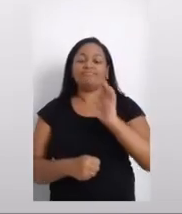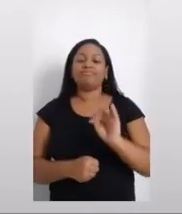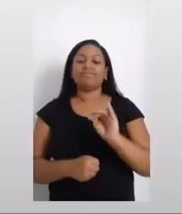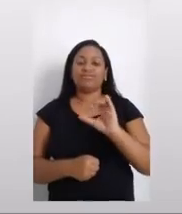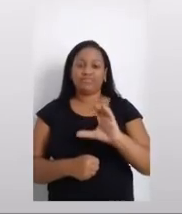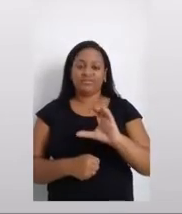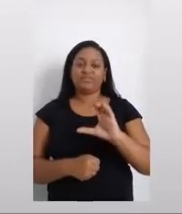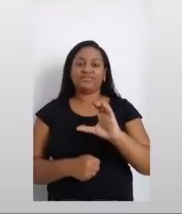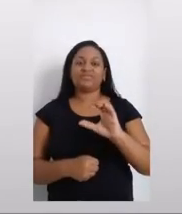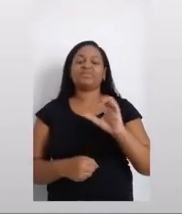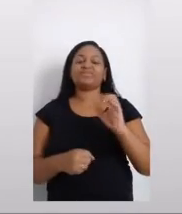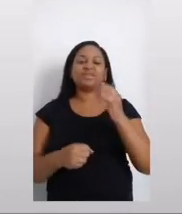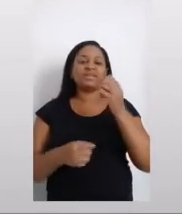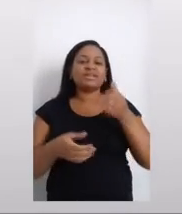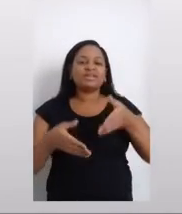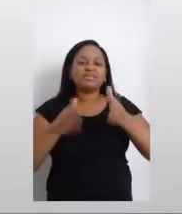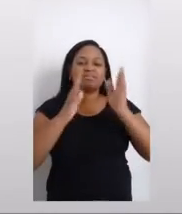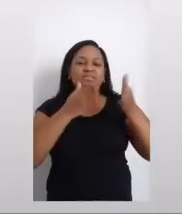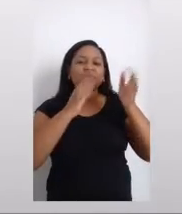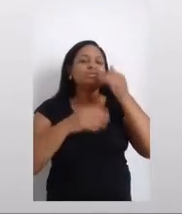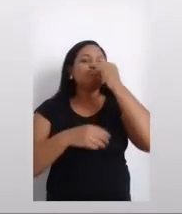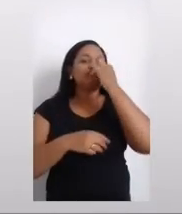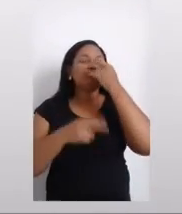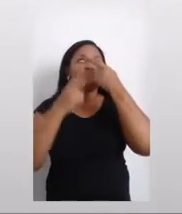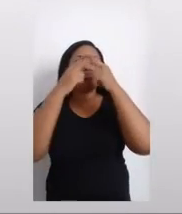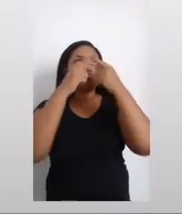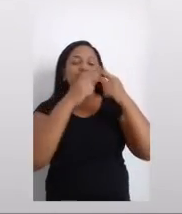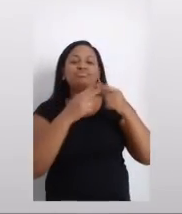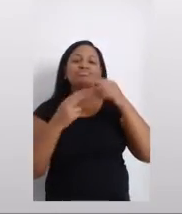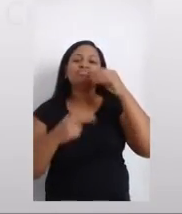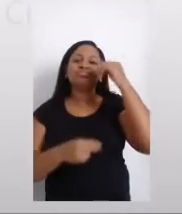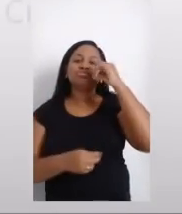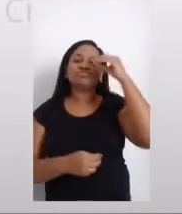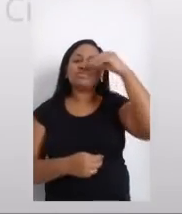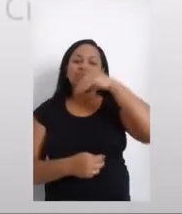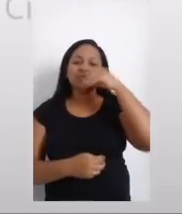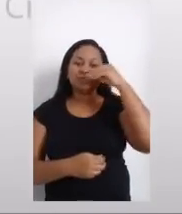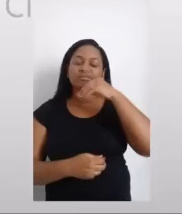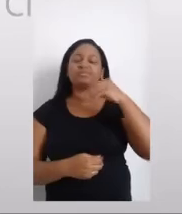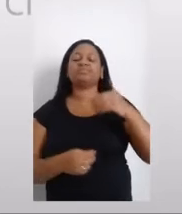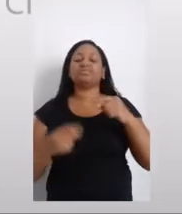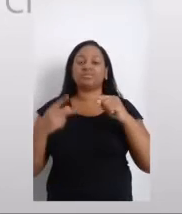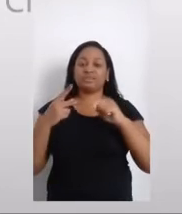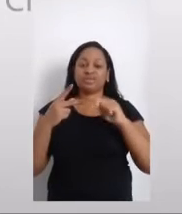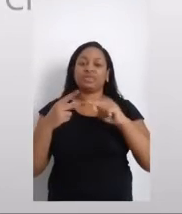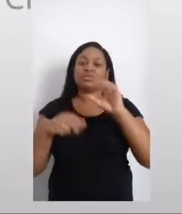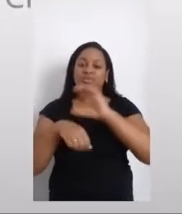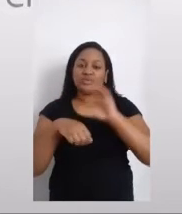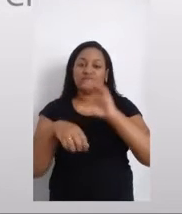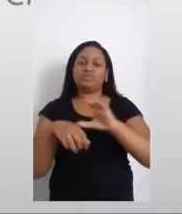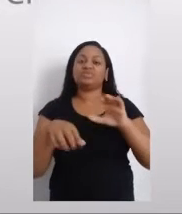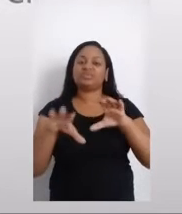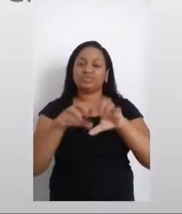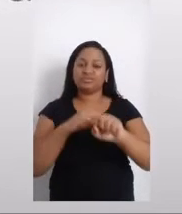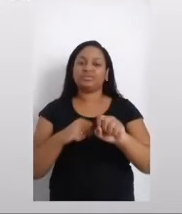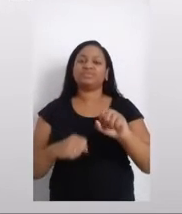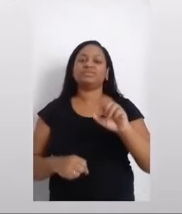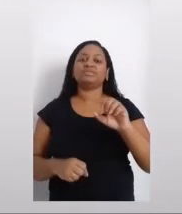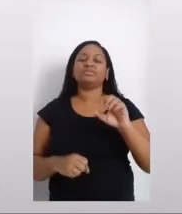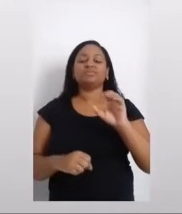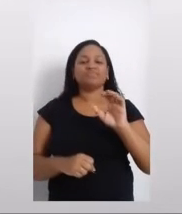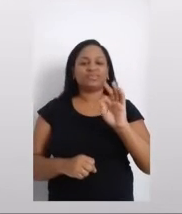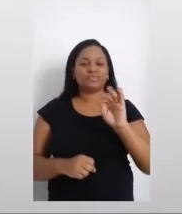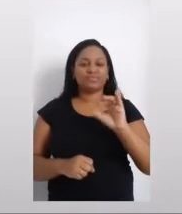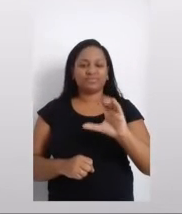continuada em eletricista instalador predial de baixa tensão e o curso de formação inicial